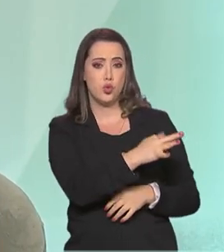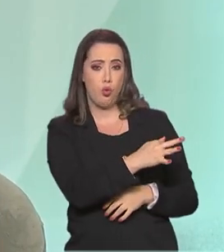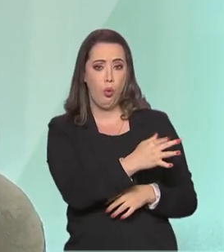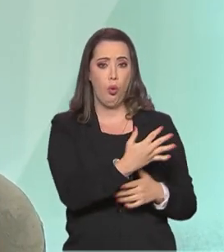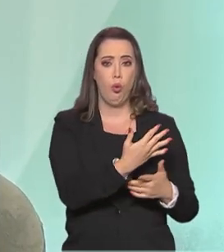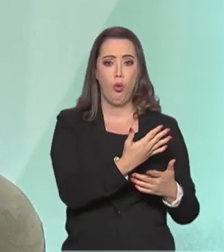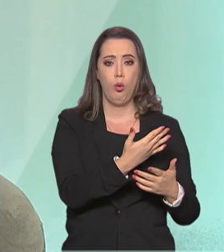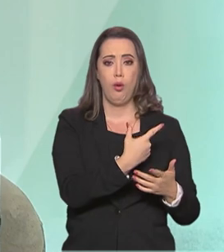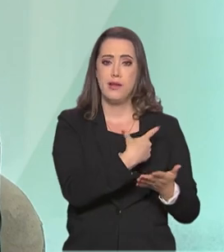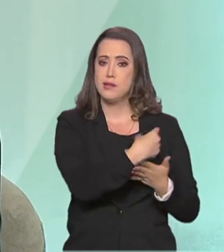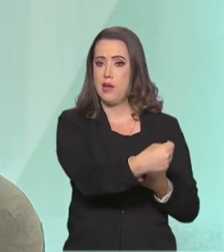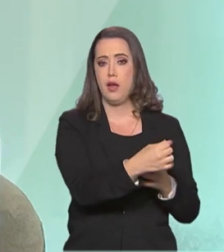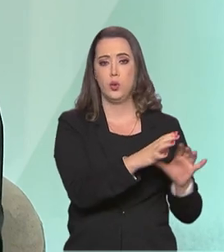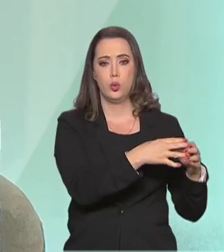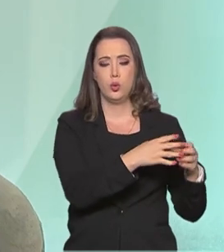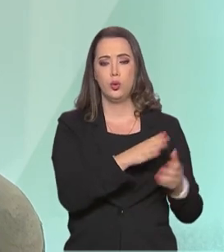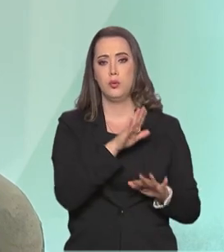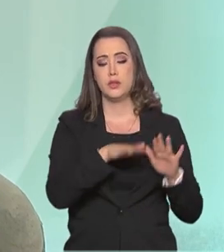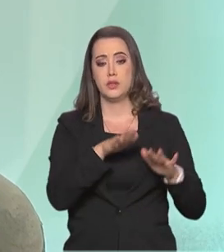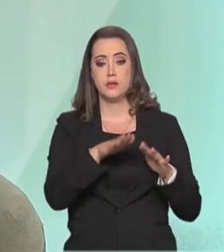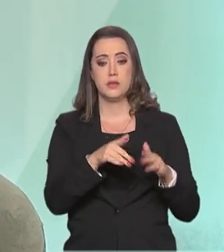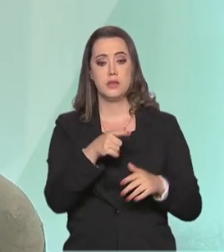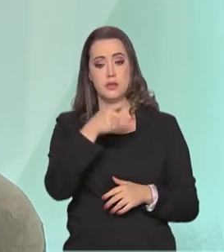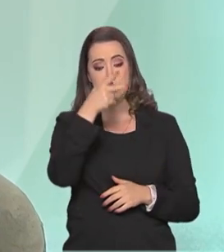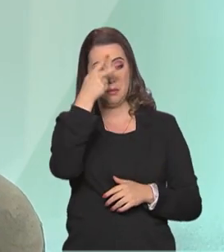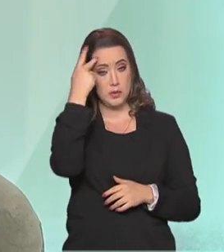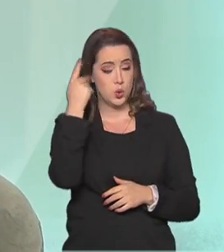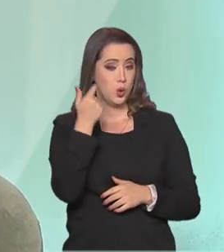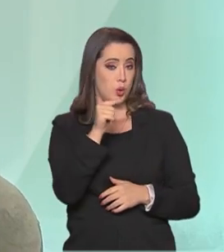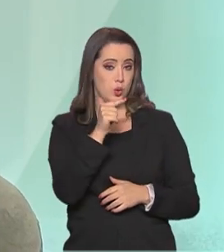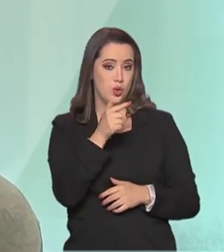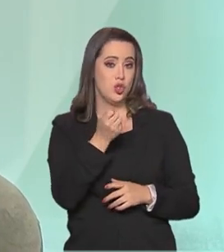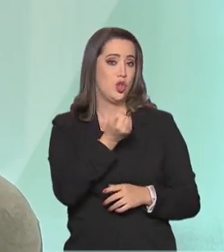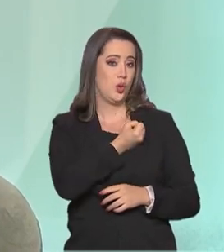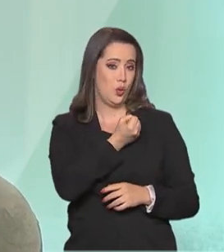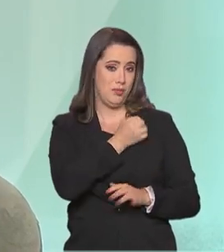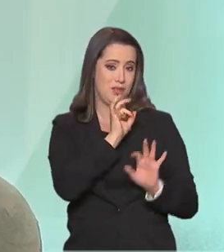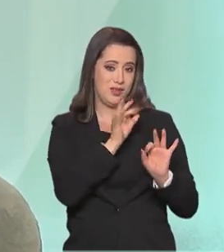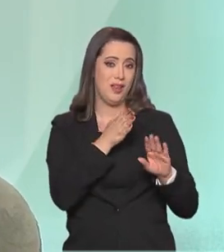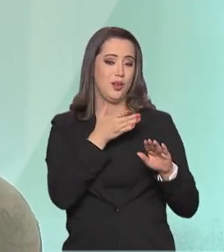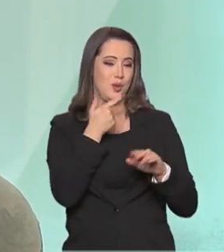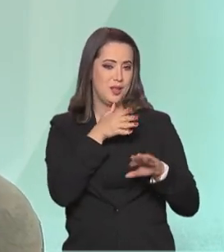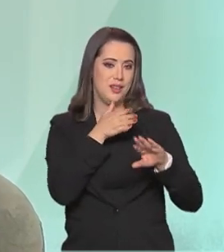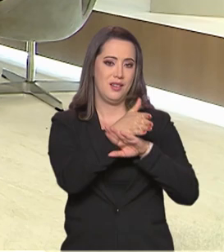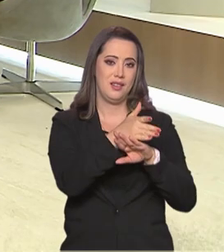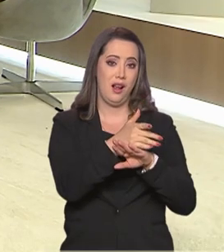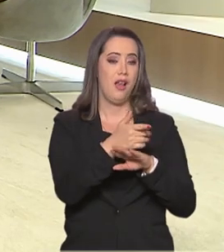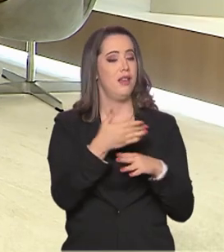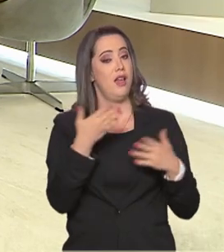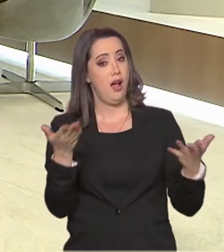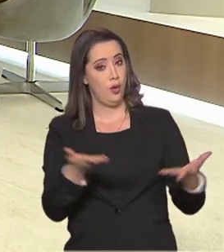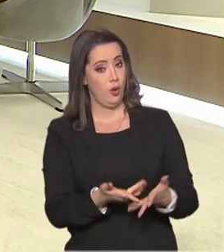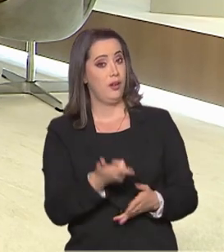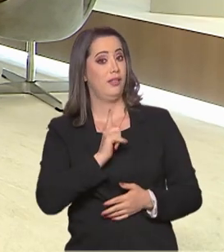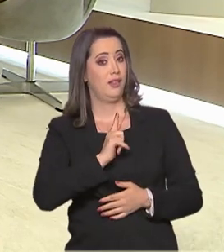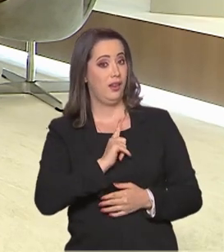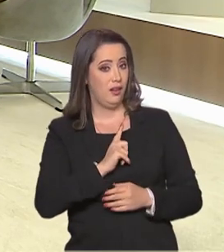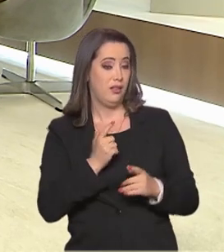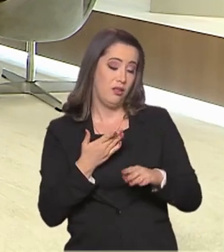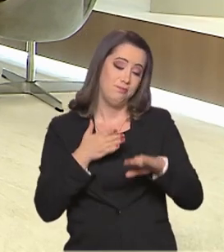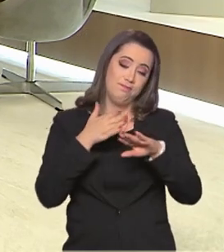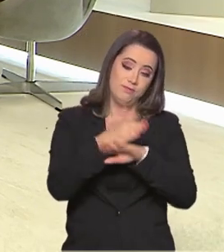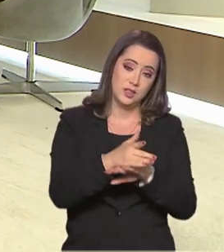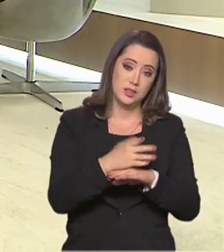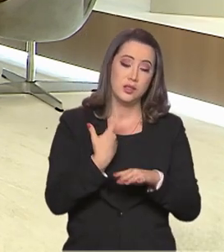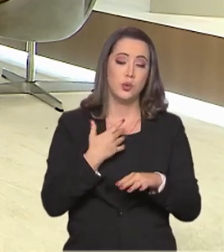vão poder participar. Tem atletas que não tinham índice e acabaram conseguindo os seus índices. Então, assim, tem um pouquinho de